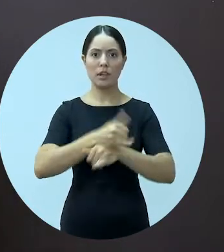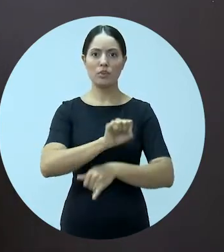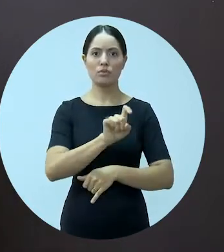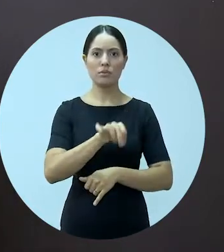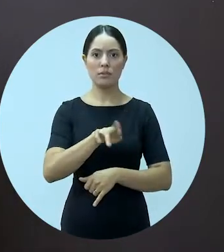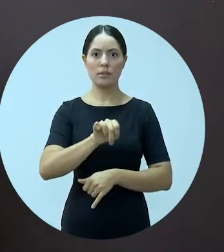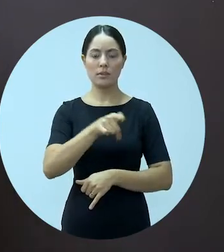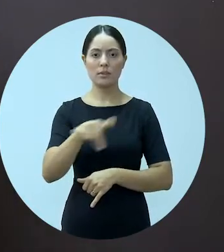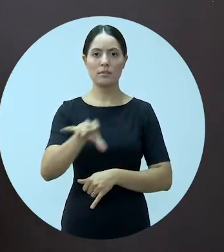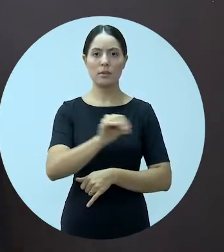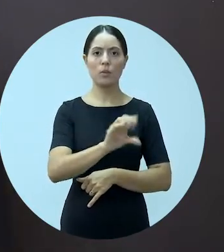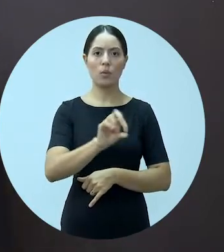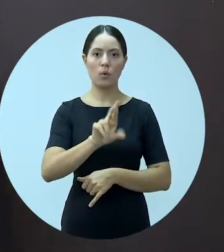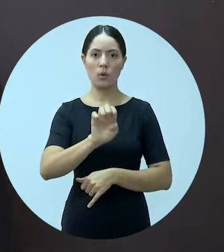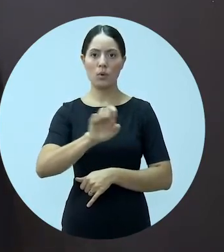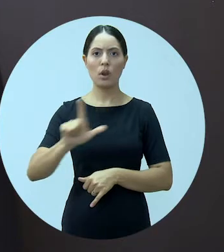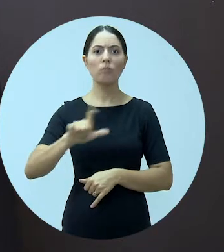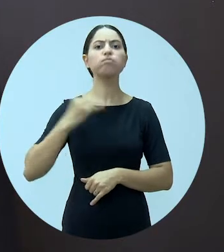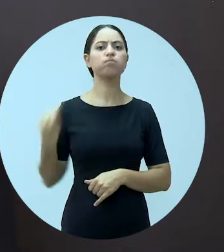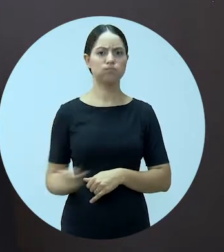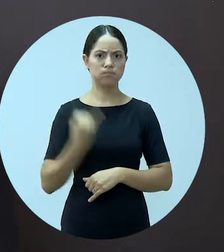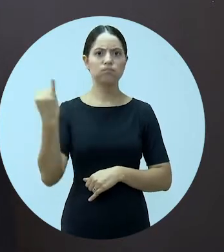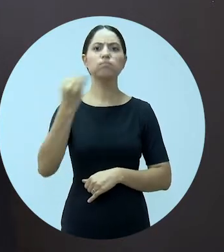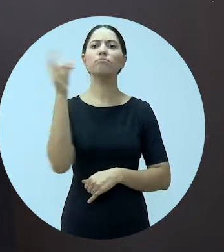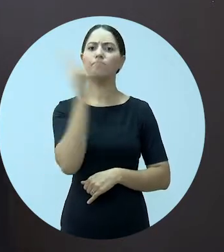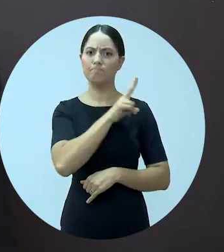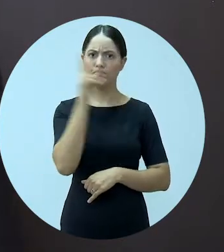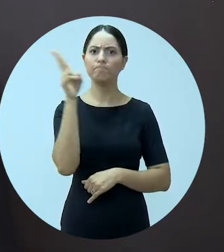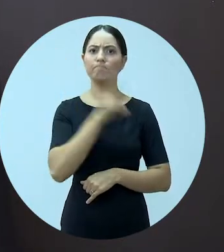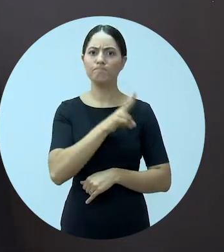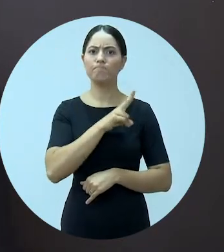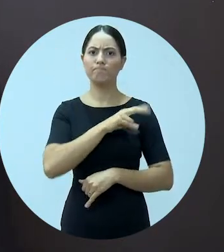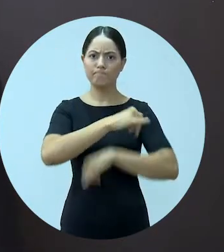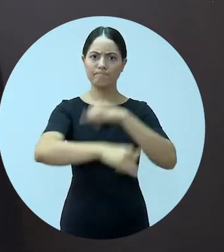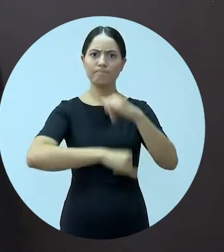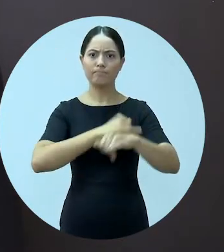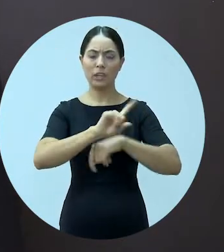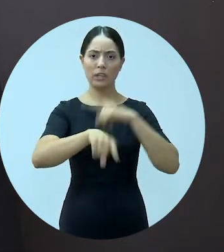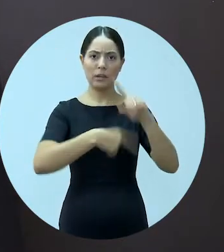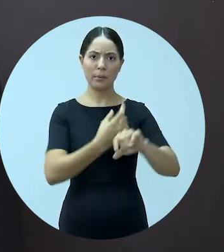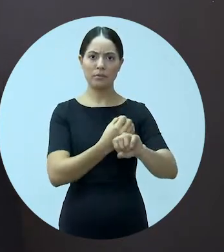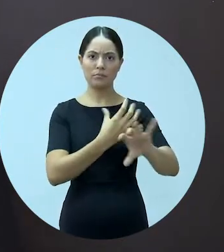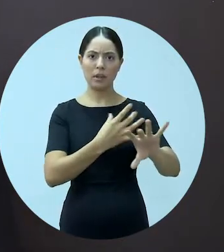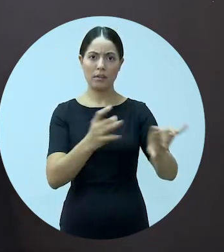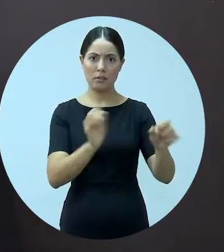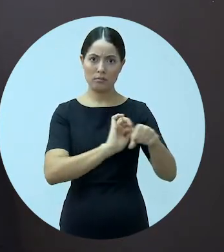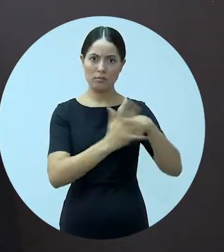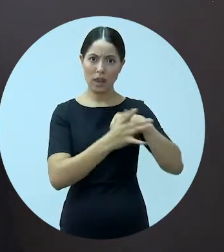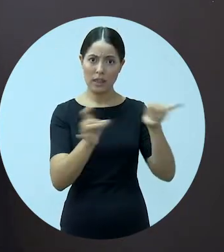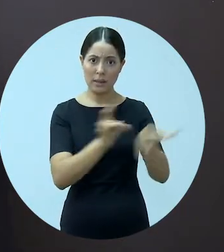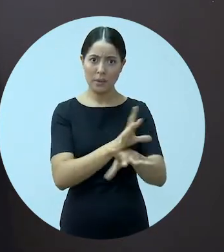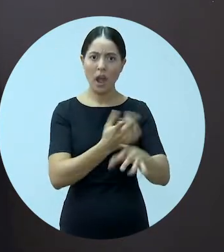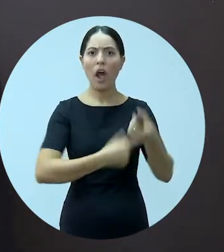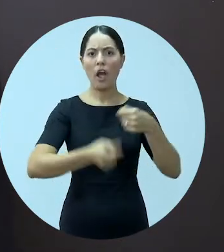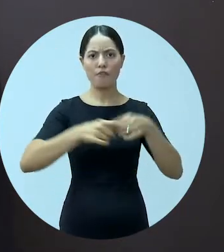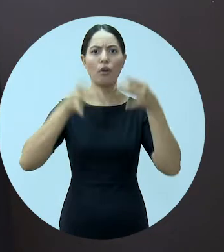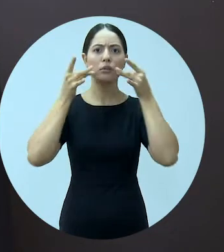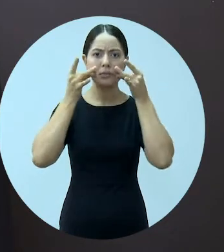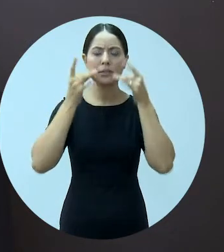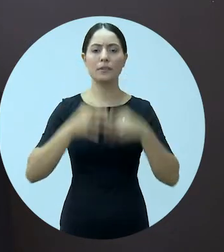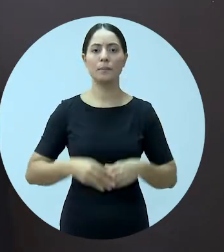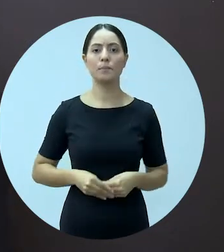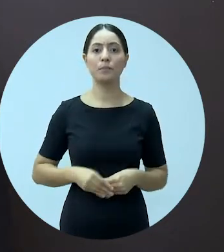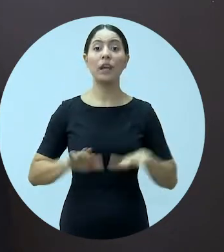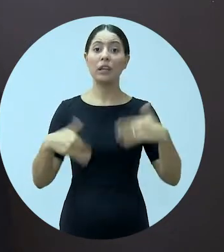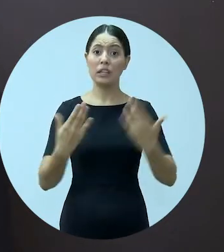considerada de caráter excepcional, transitório e que acabe assim que a crise atual chegue ao fim. Para que isso aconteça,